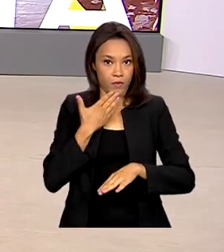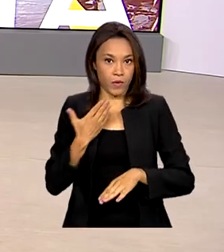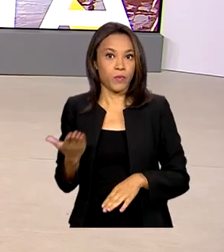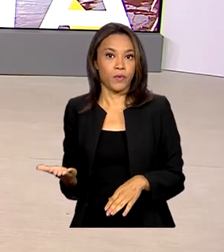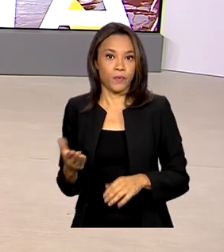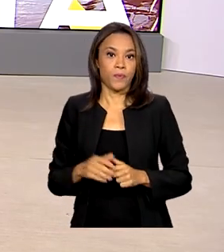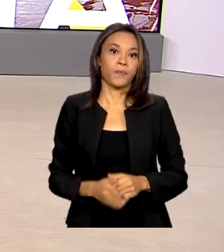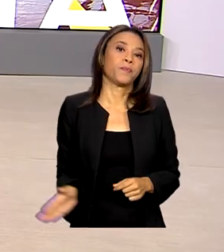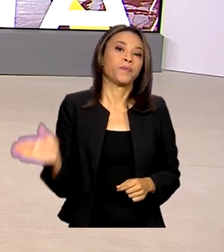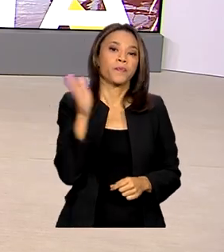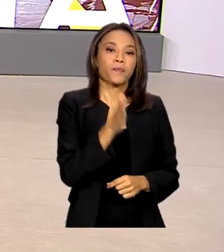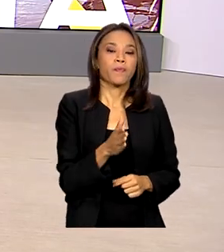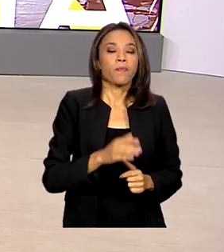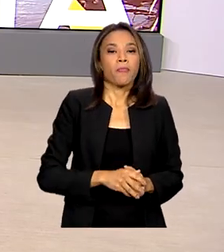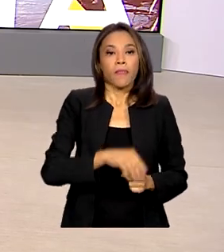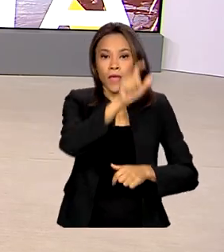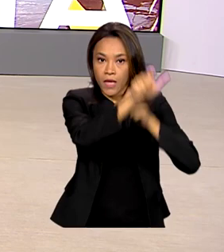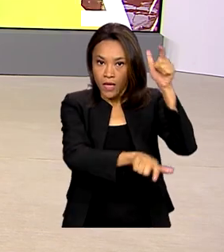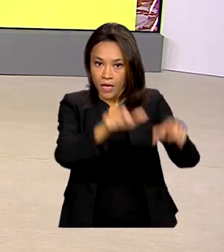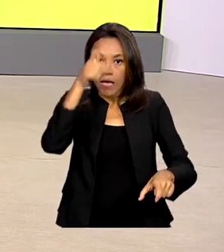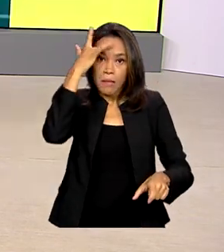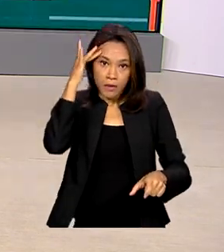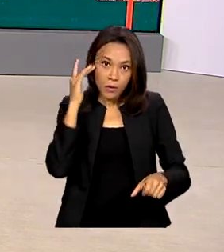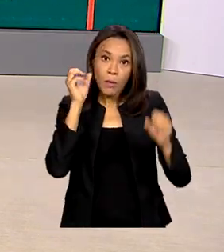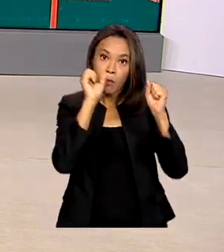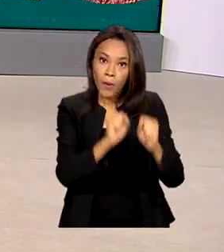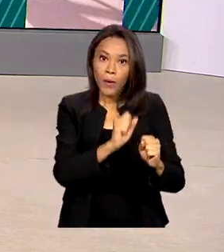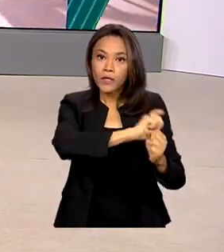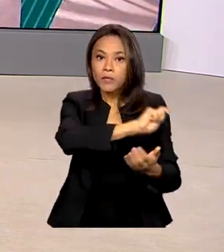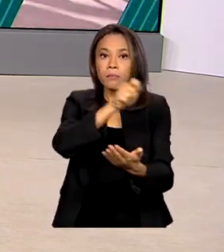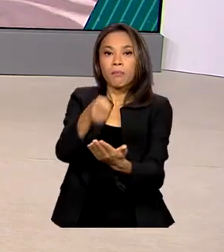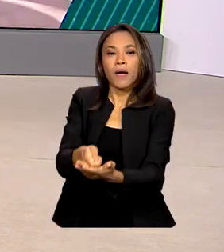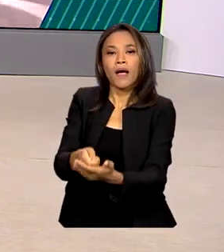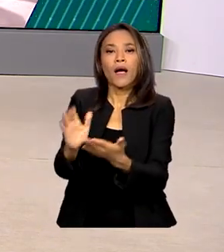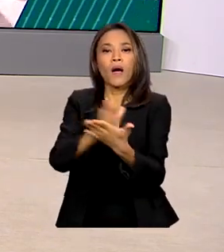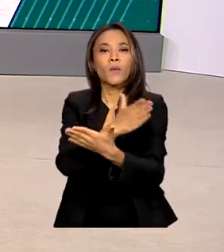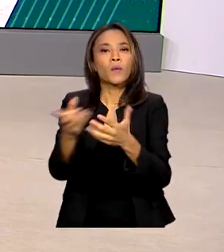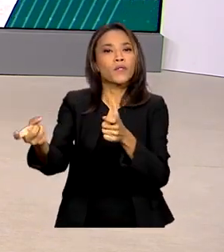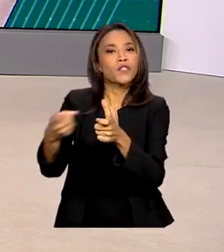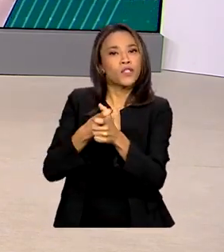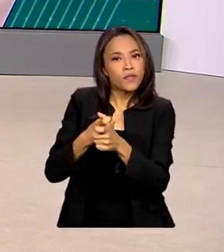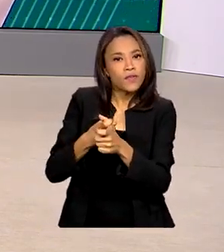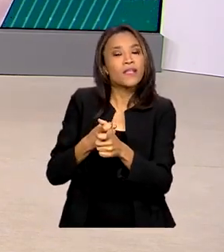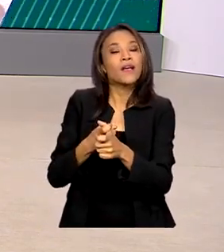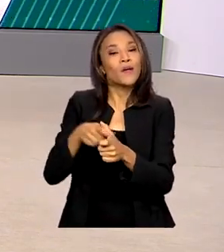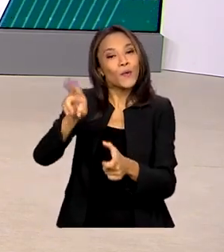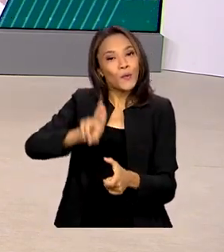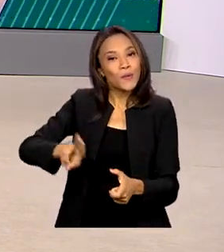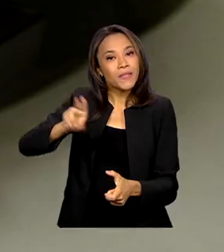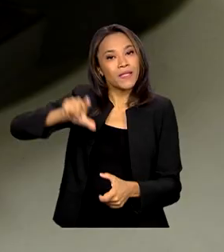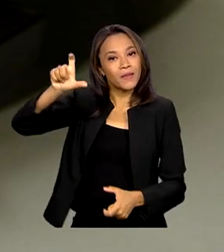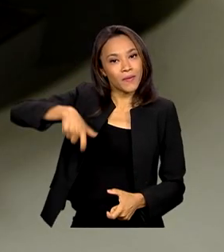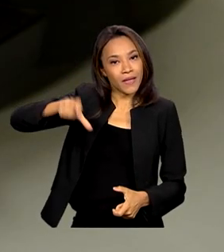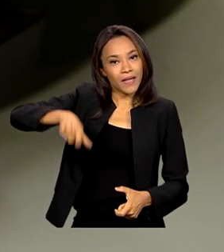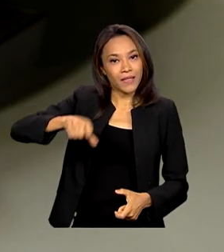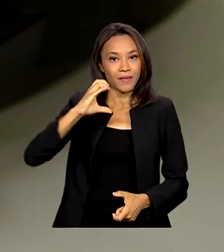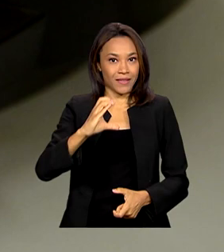E o contribuinte já pode pagar algumas dívidas federais com cartão de crédito.